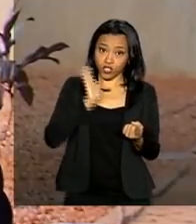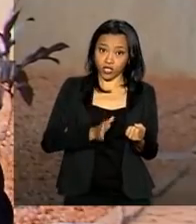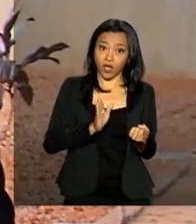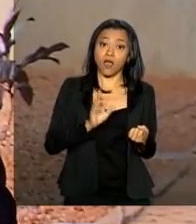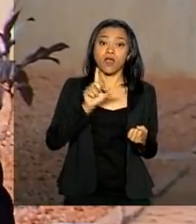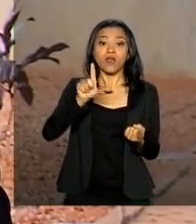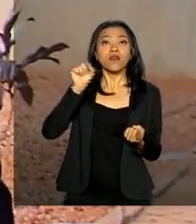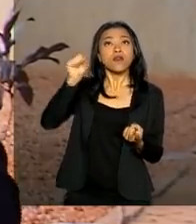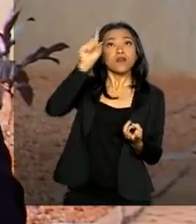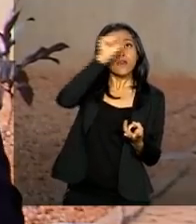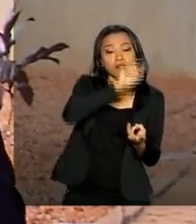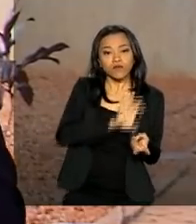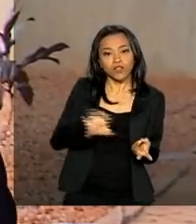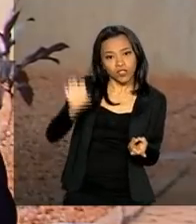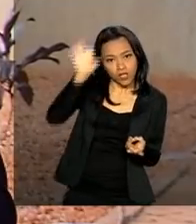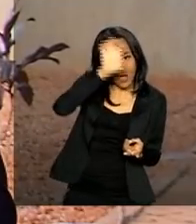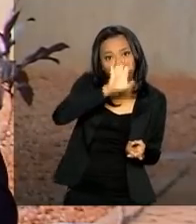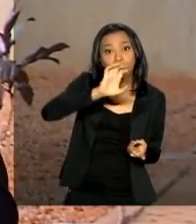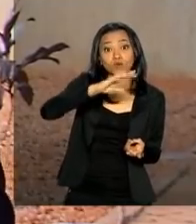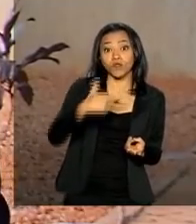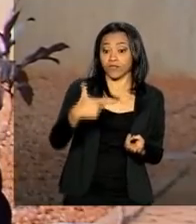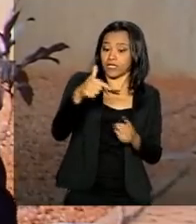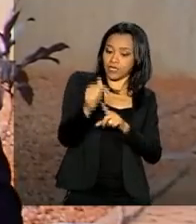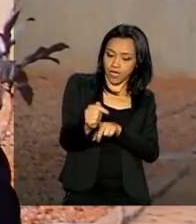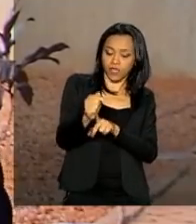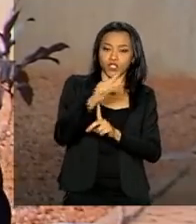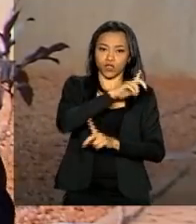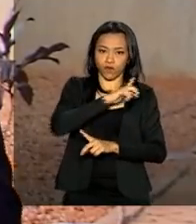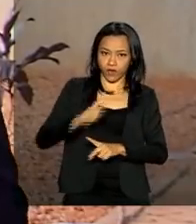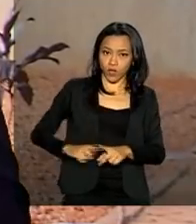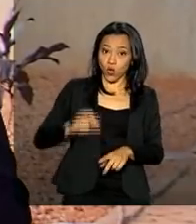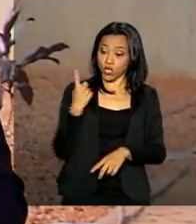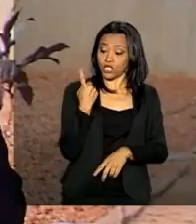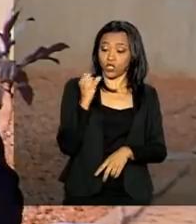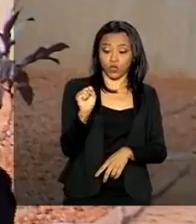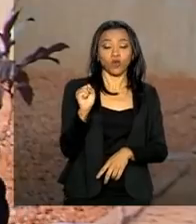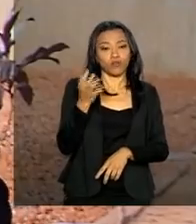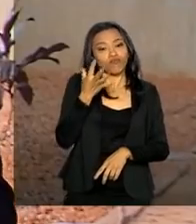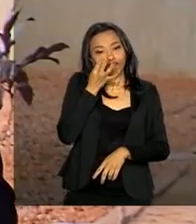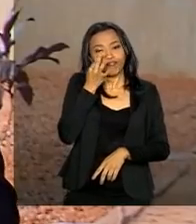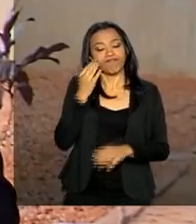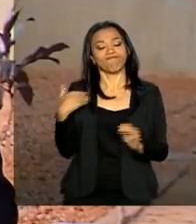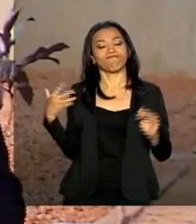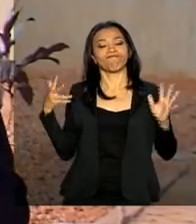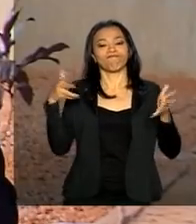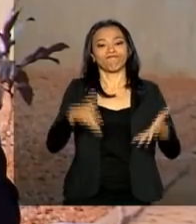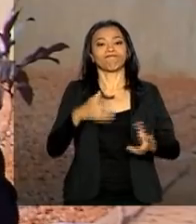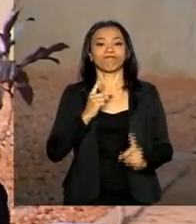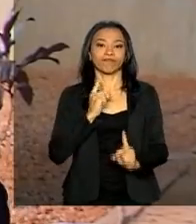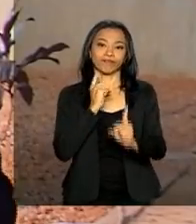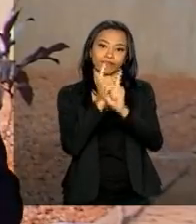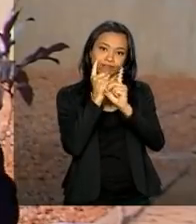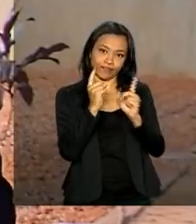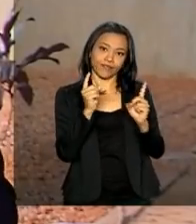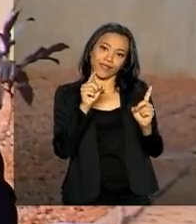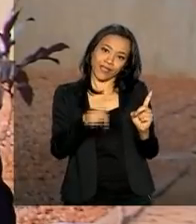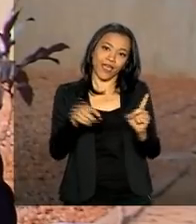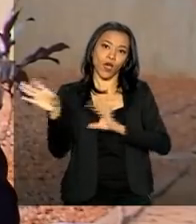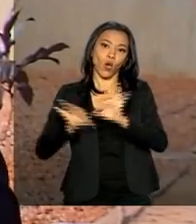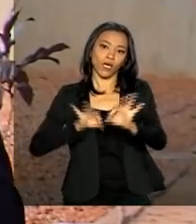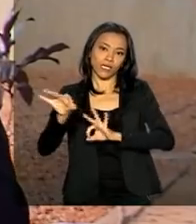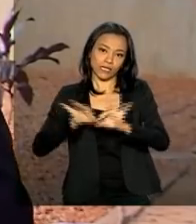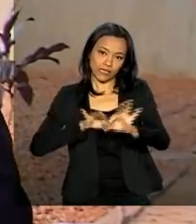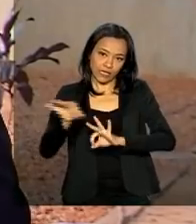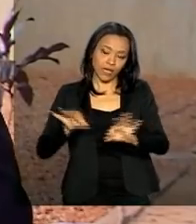e reeleitos. Dos 27 governadores, 18 confirmaram presença aí nesse encontro organizado pelo